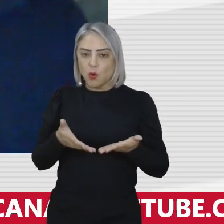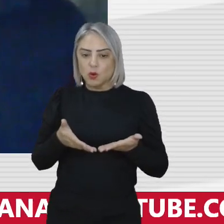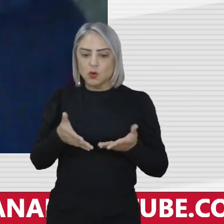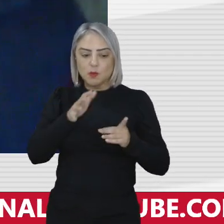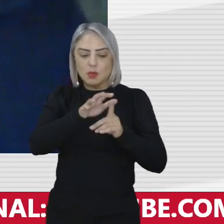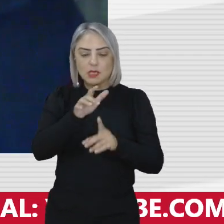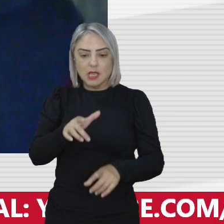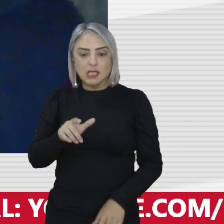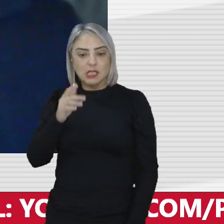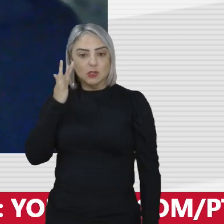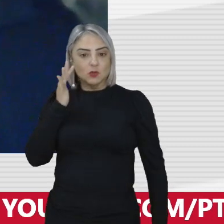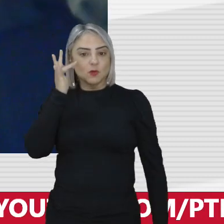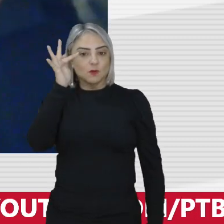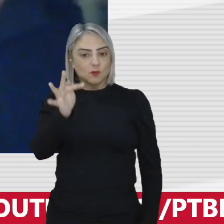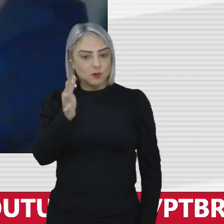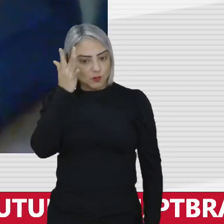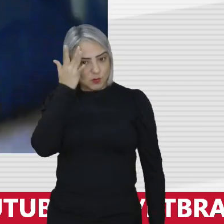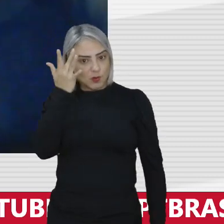amanhã